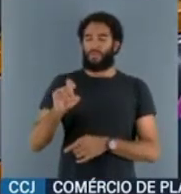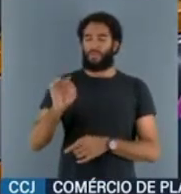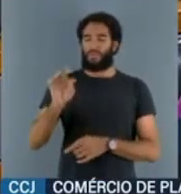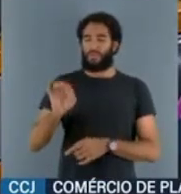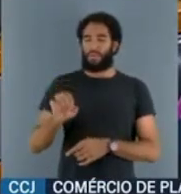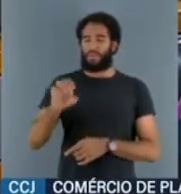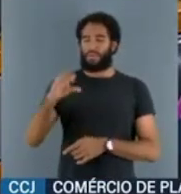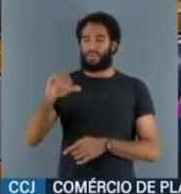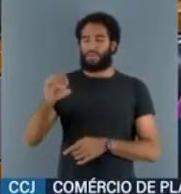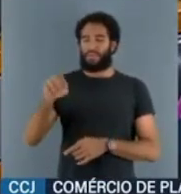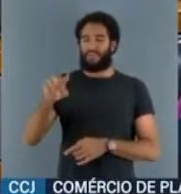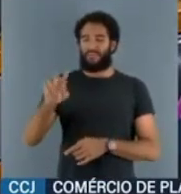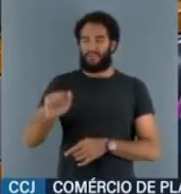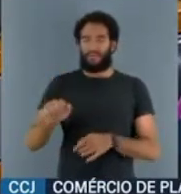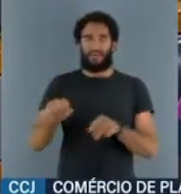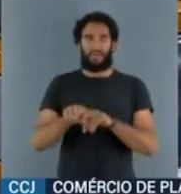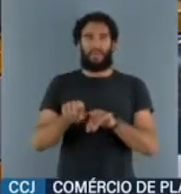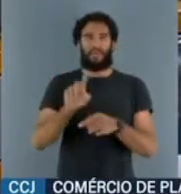da ordem pública.